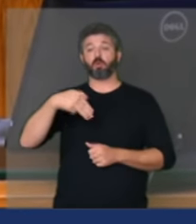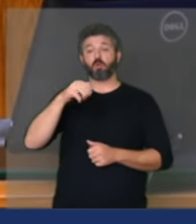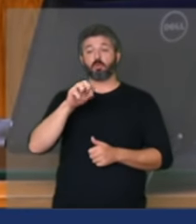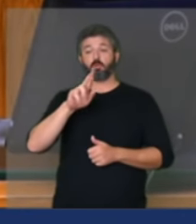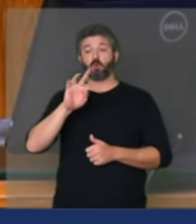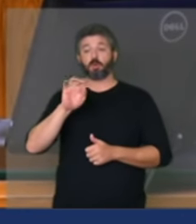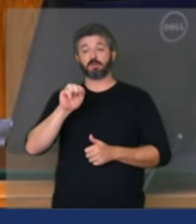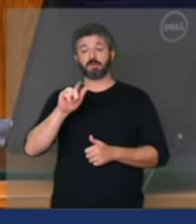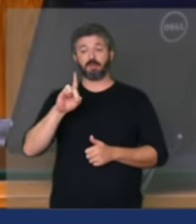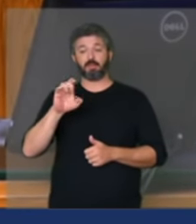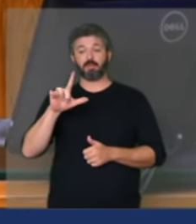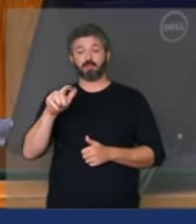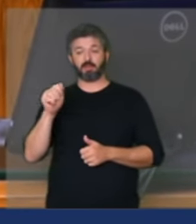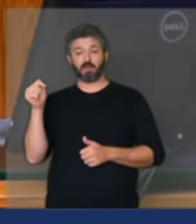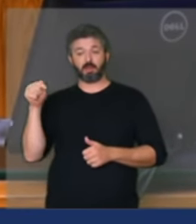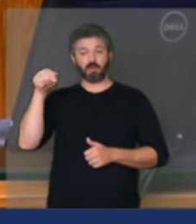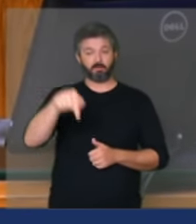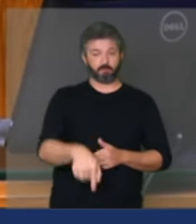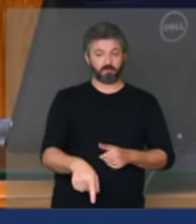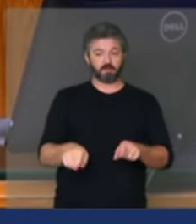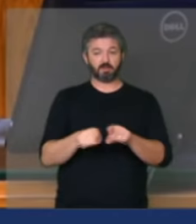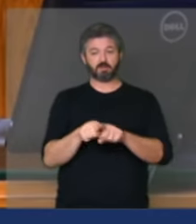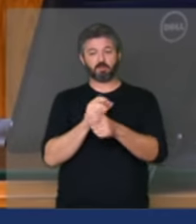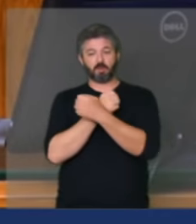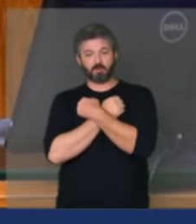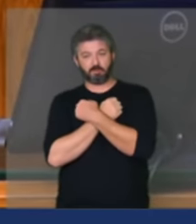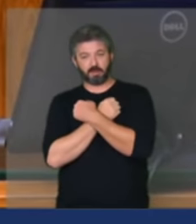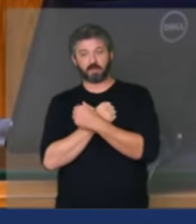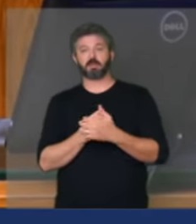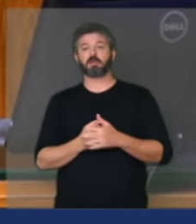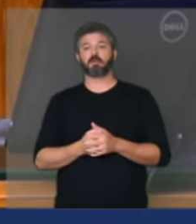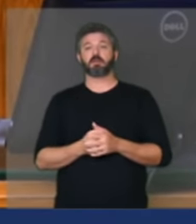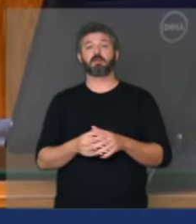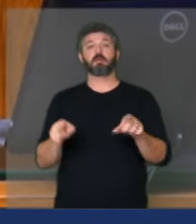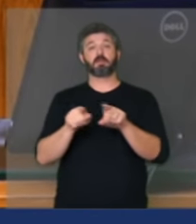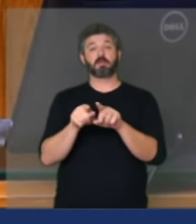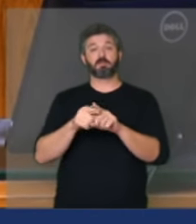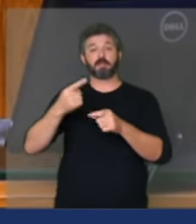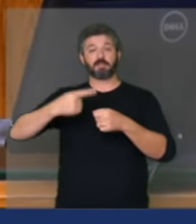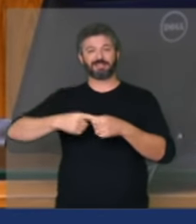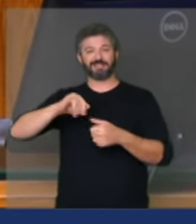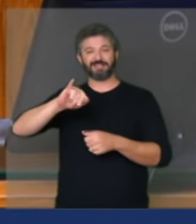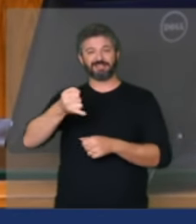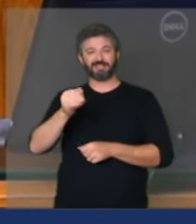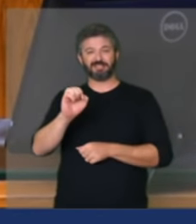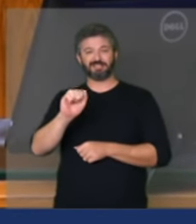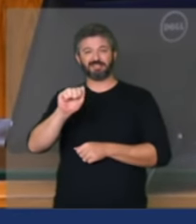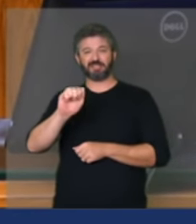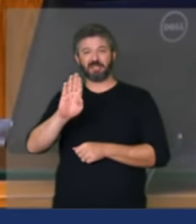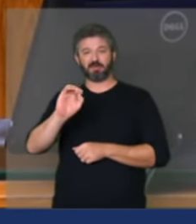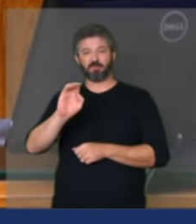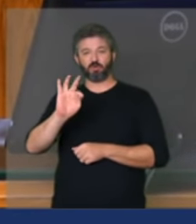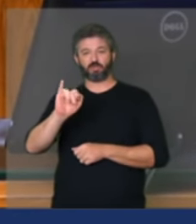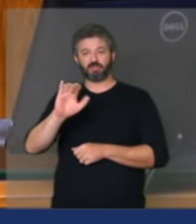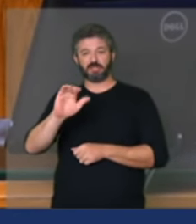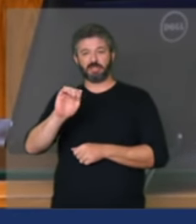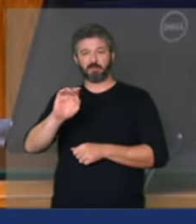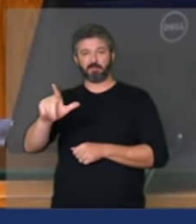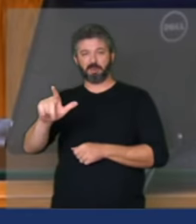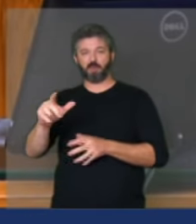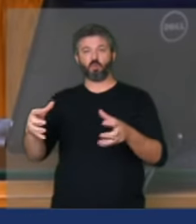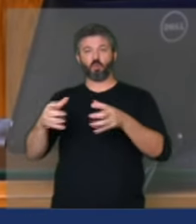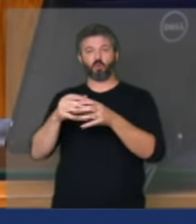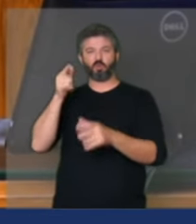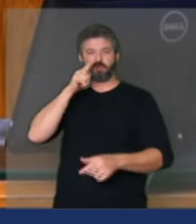também de Sertãozinho um abraço ao vereador e de Jaboticabal está aqui presente a força da mulher na